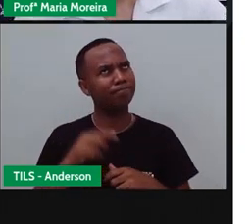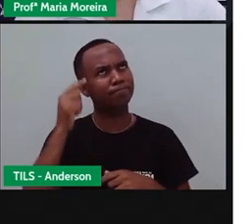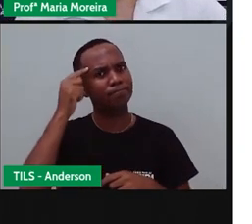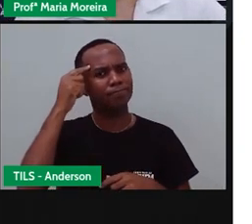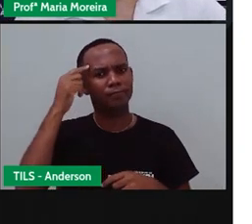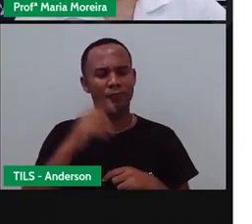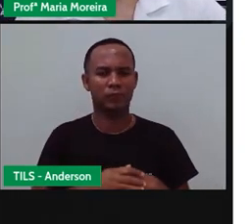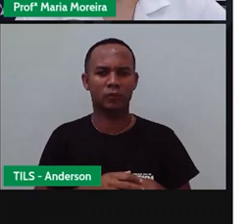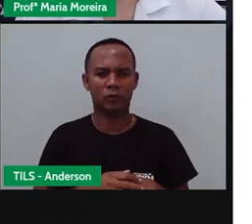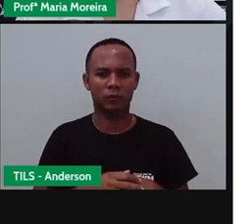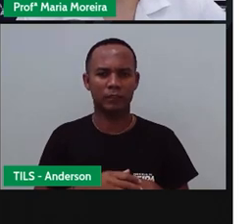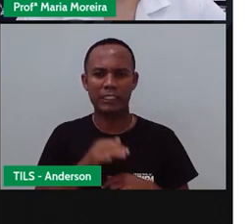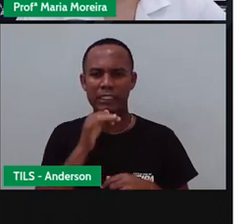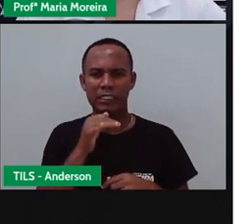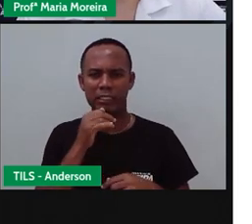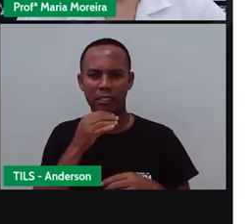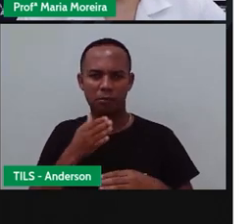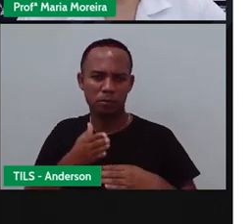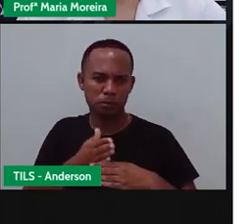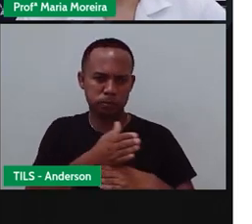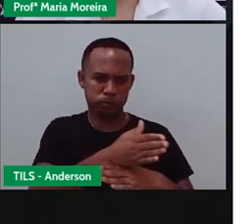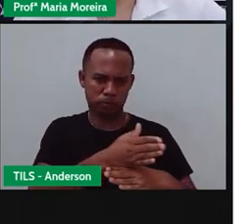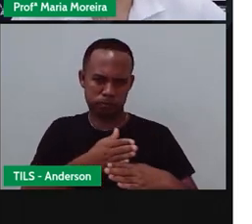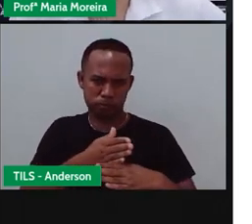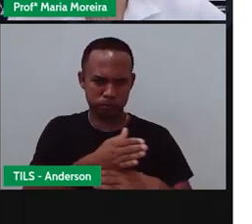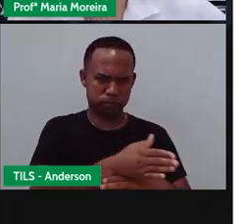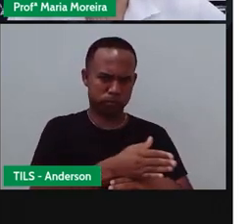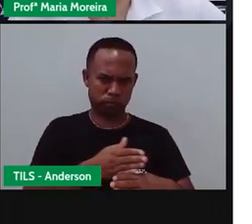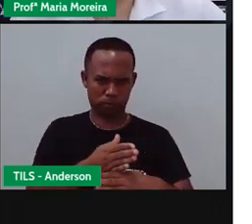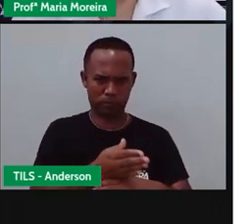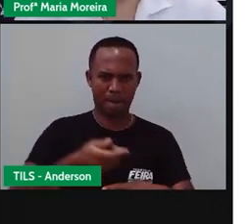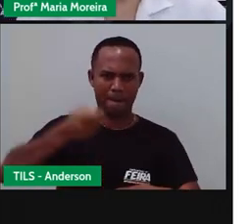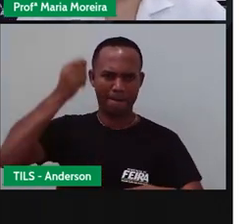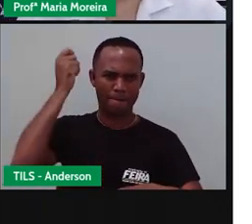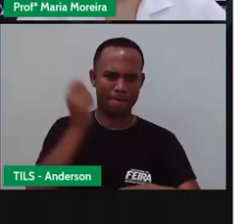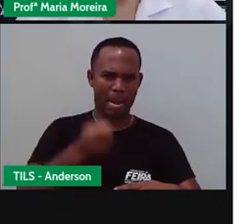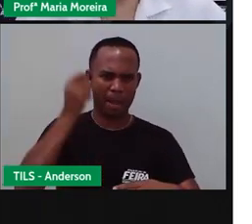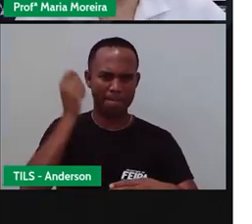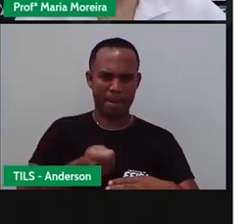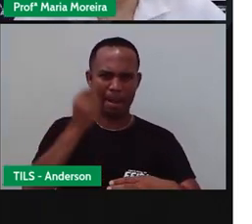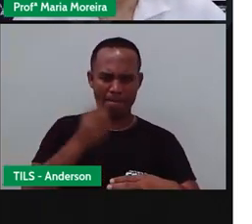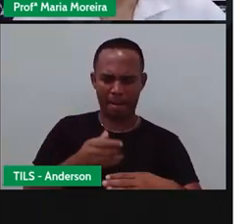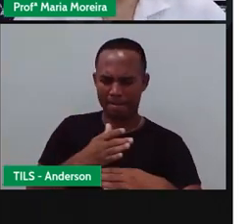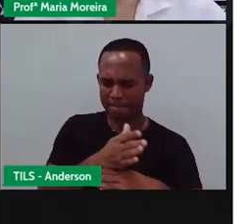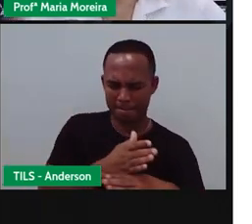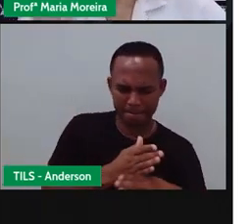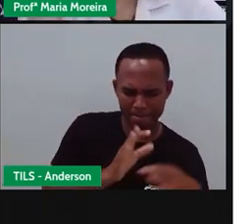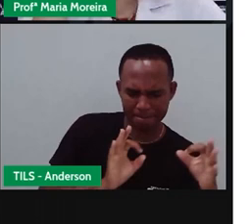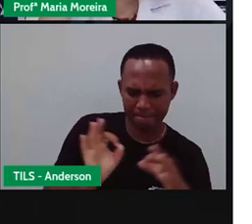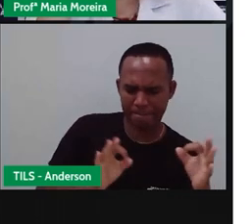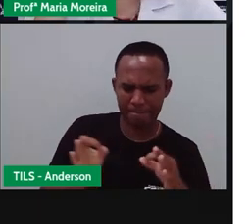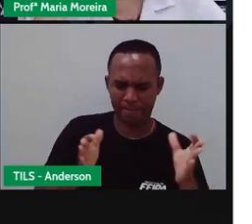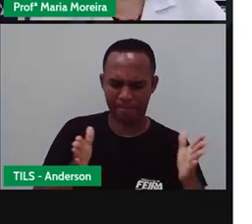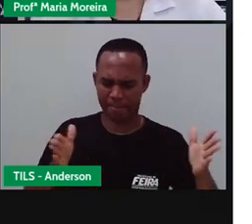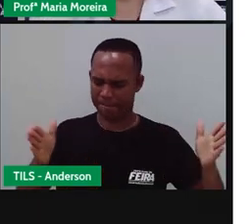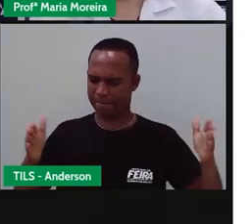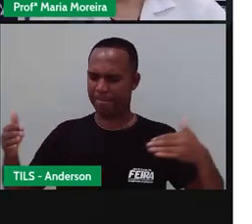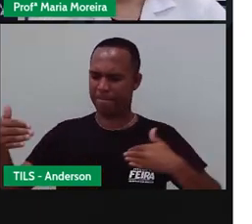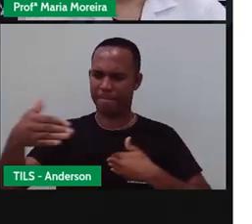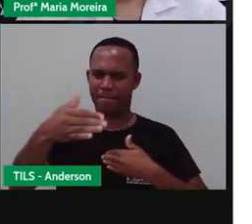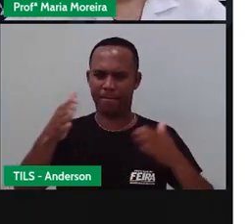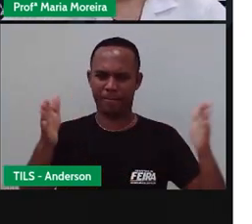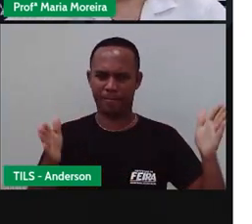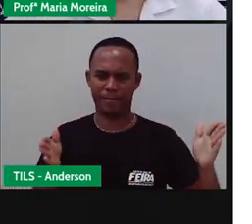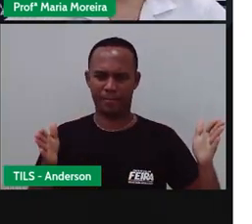Com serrote E martelo Ele constrói Uma grande caixa Com uma janelinha